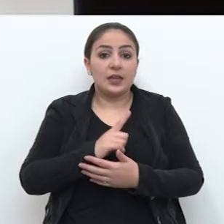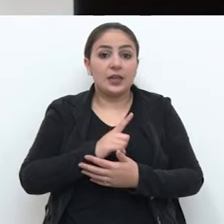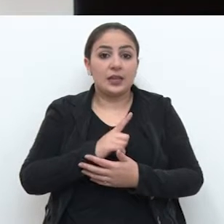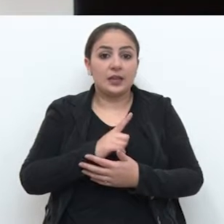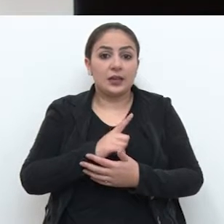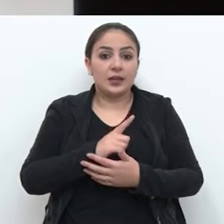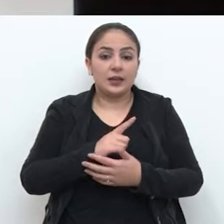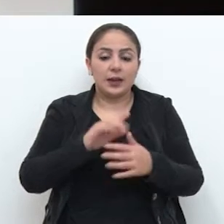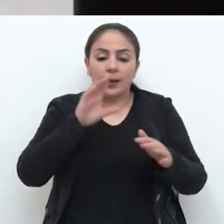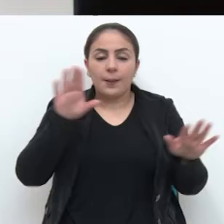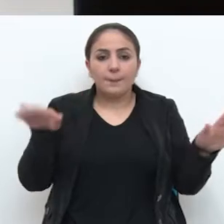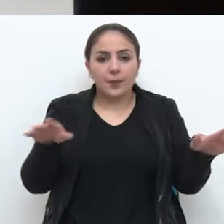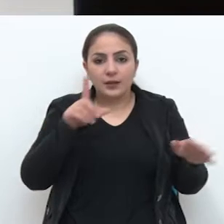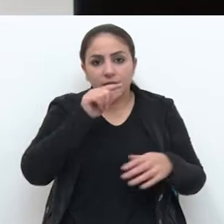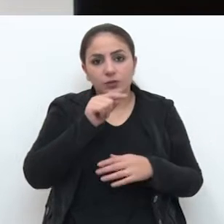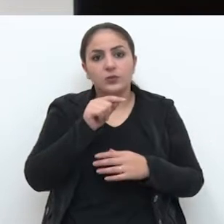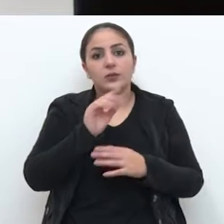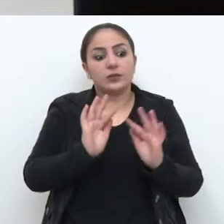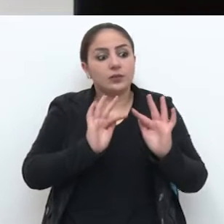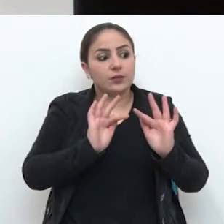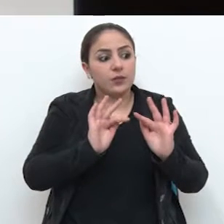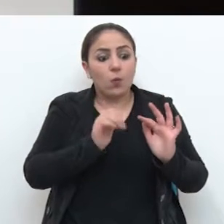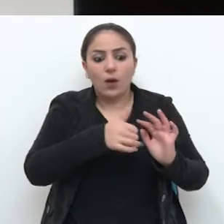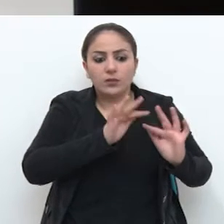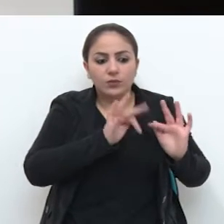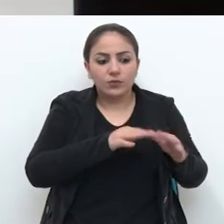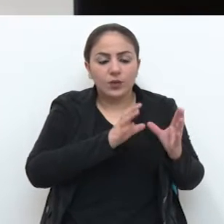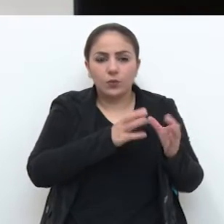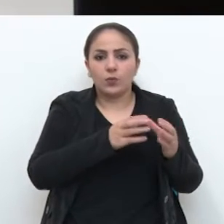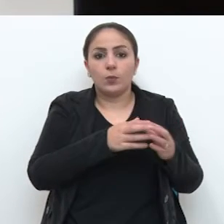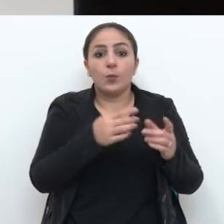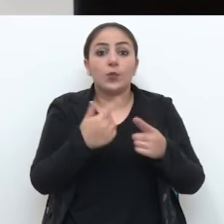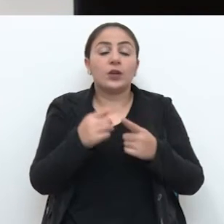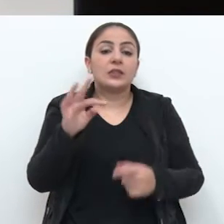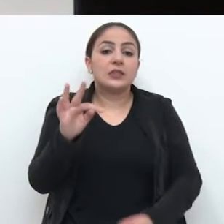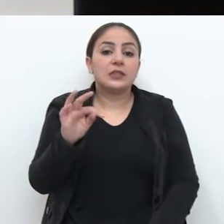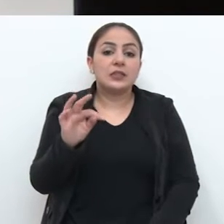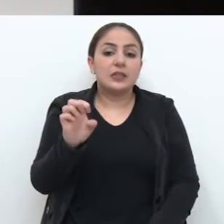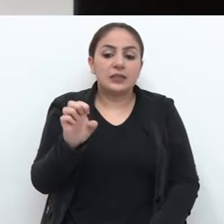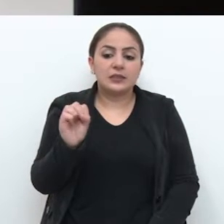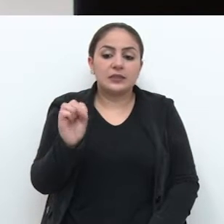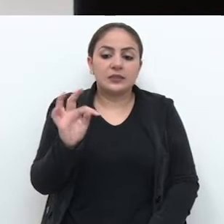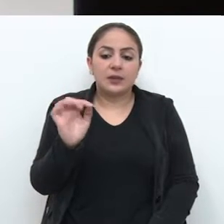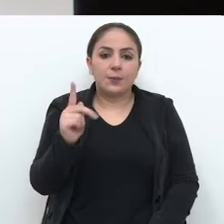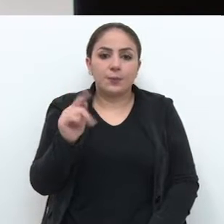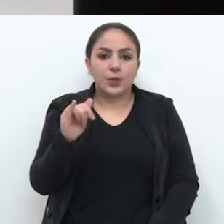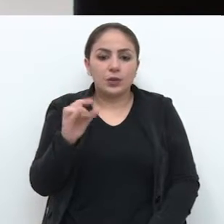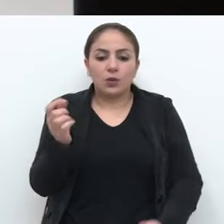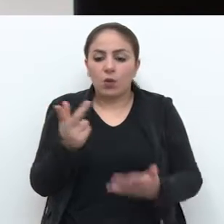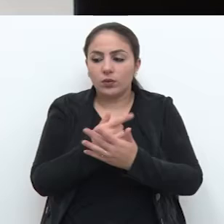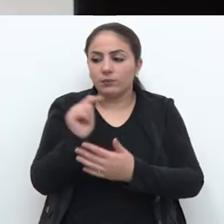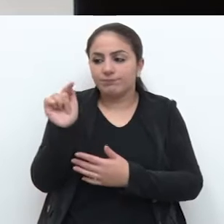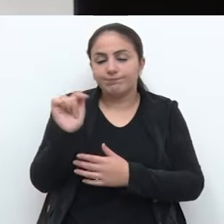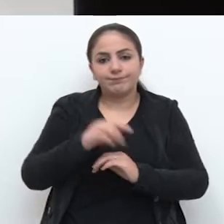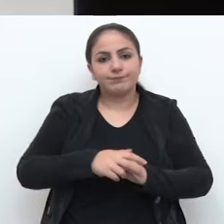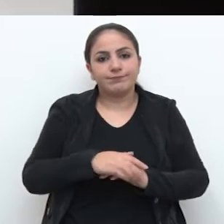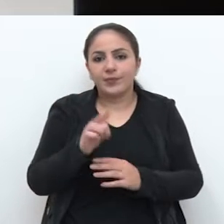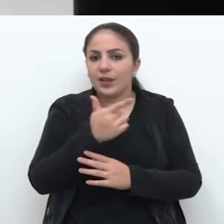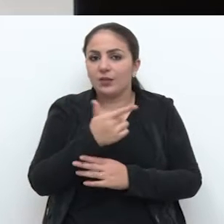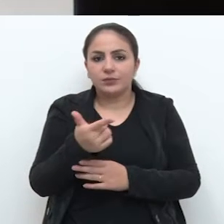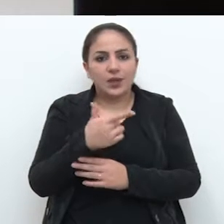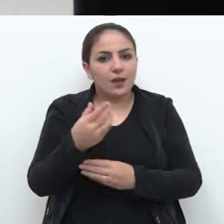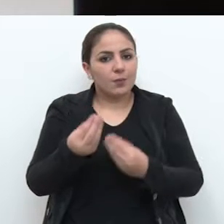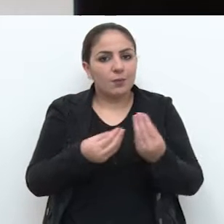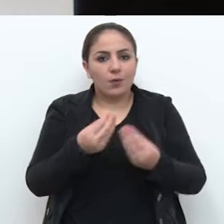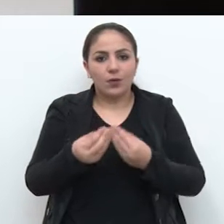em extinção, tanto no Estado quanto no Brasil. E somente do estampir do vereador Rude, ele já acontece isso daqui,